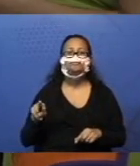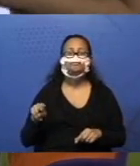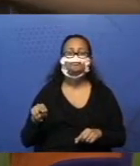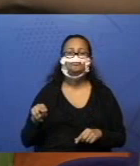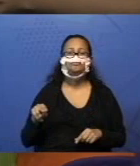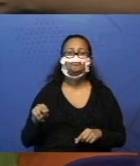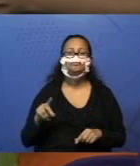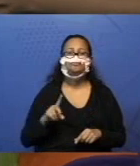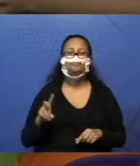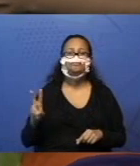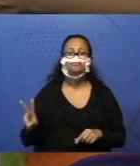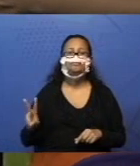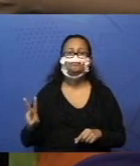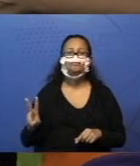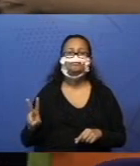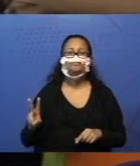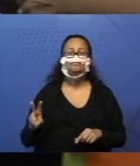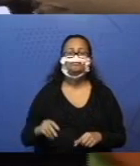a 12.